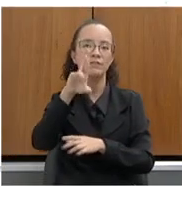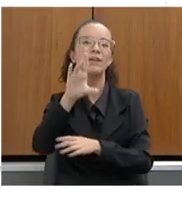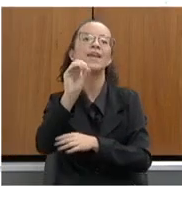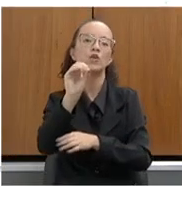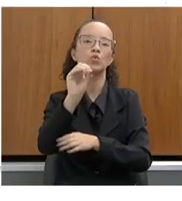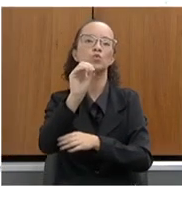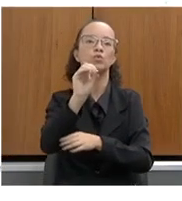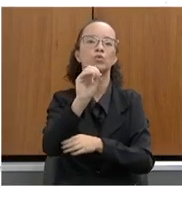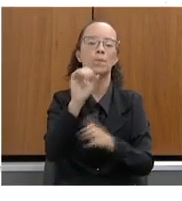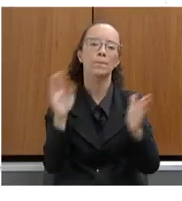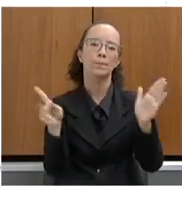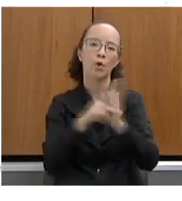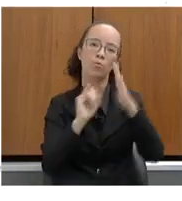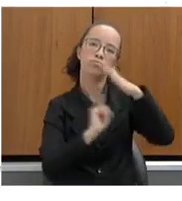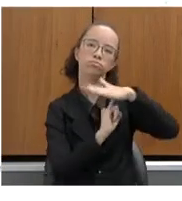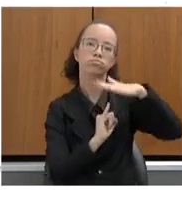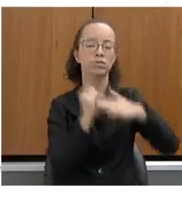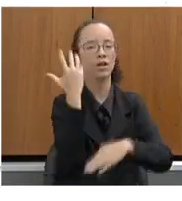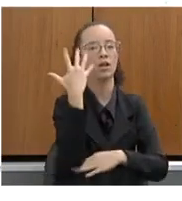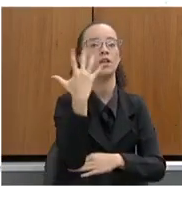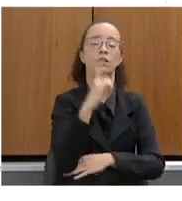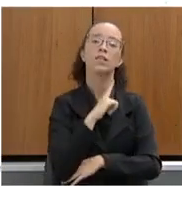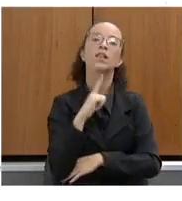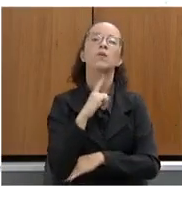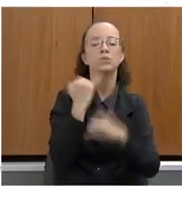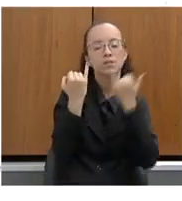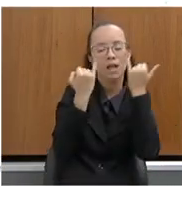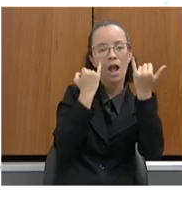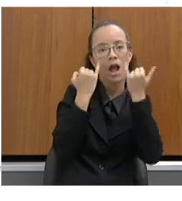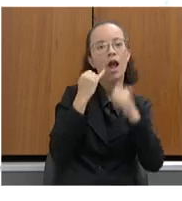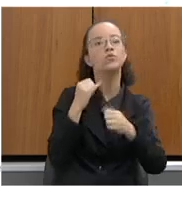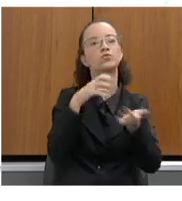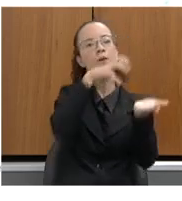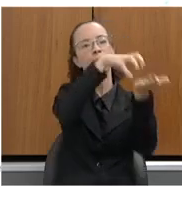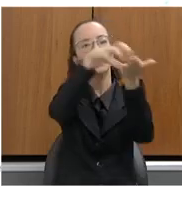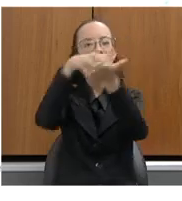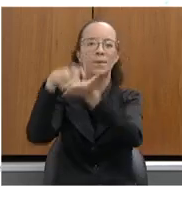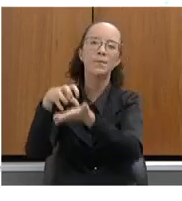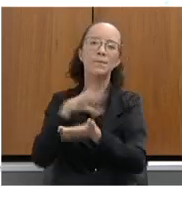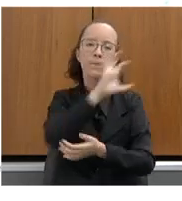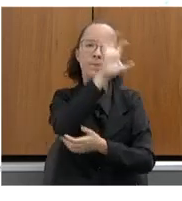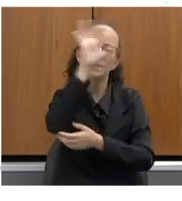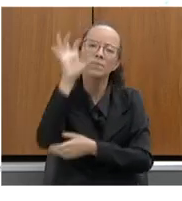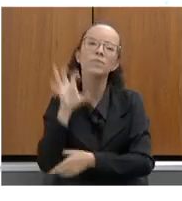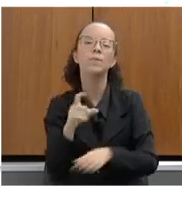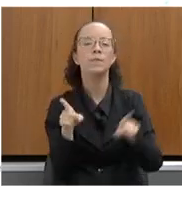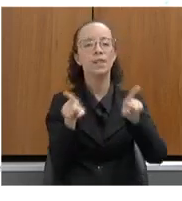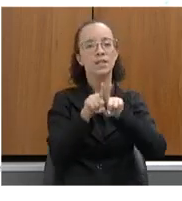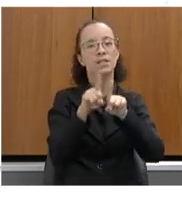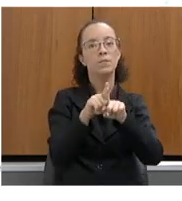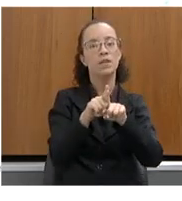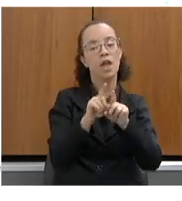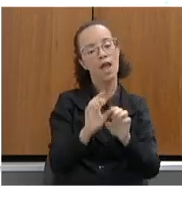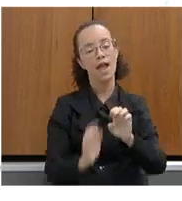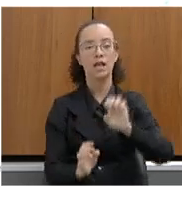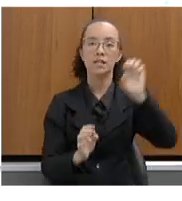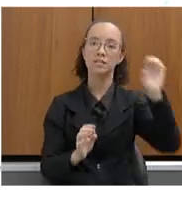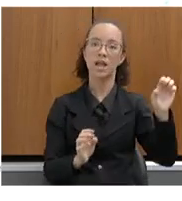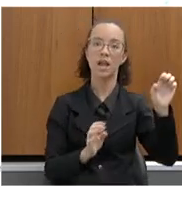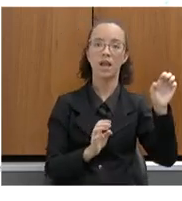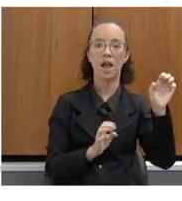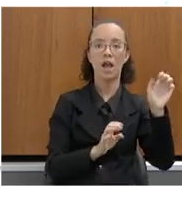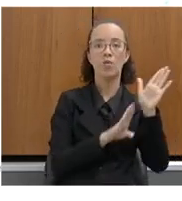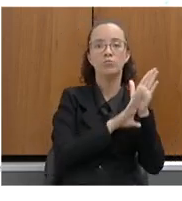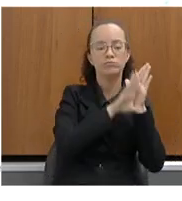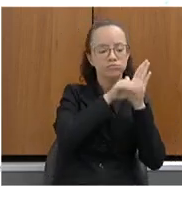Estadual de Florestas. Aqui nós temos dados regionais de produção de mudas, e aqui à esquerda, o gráfico com